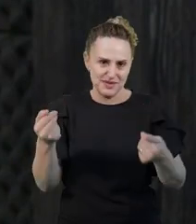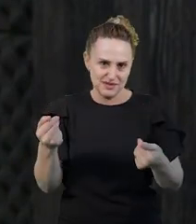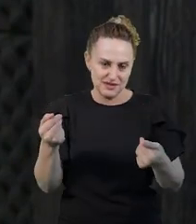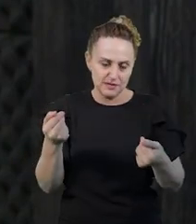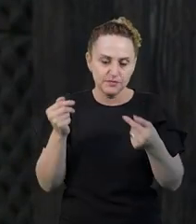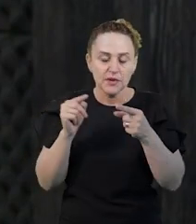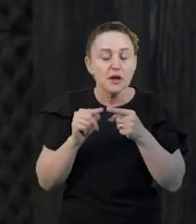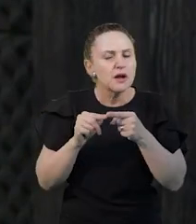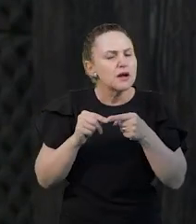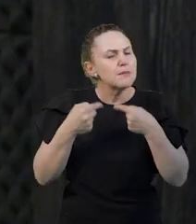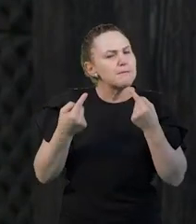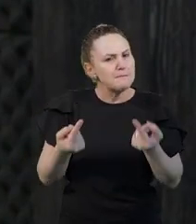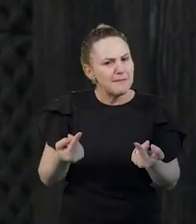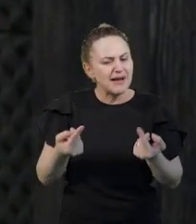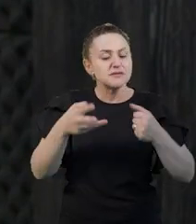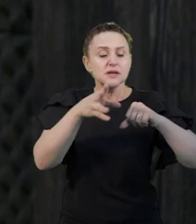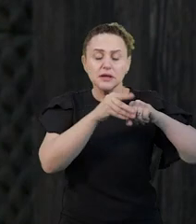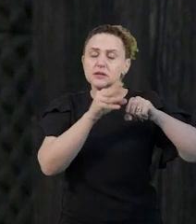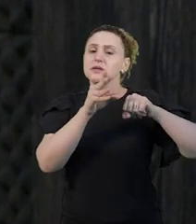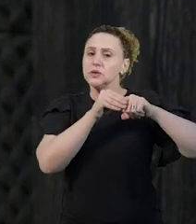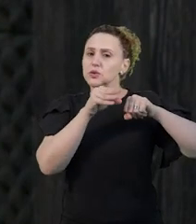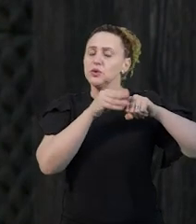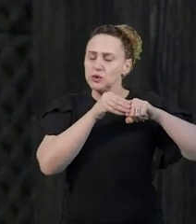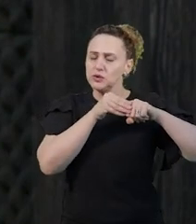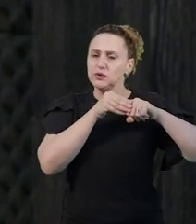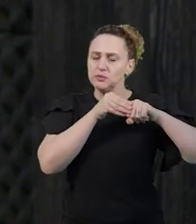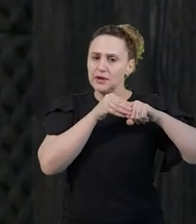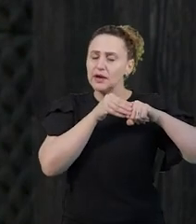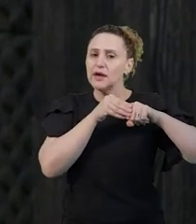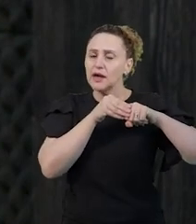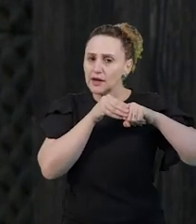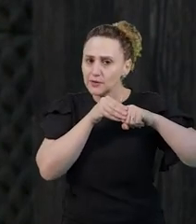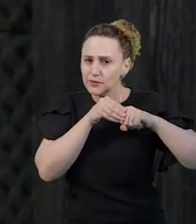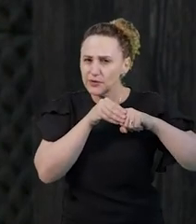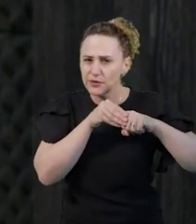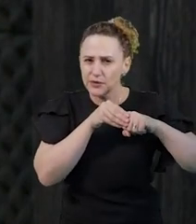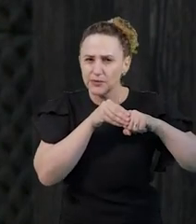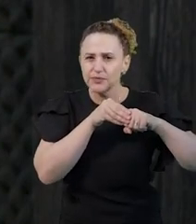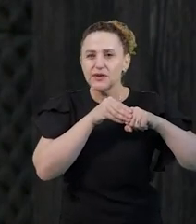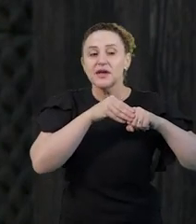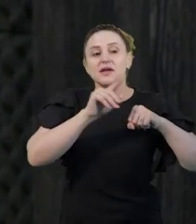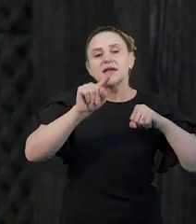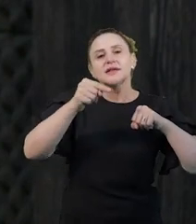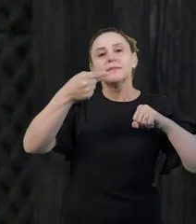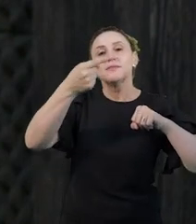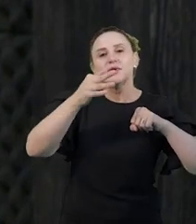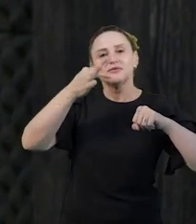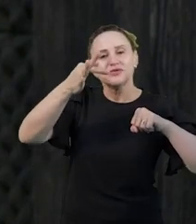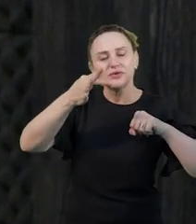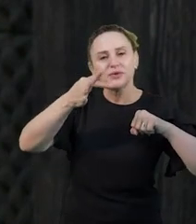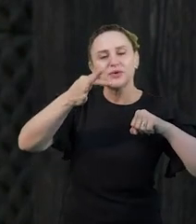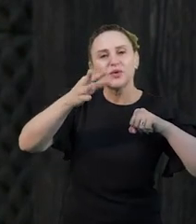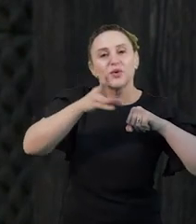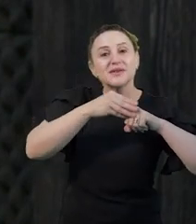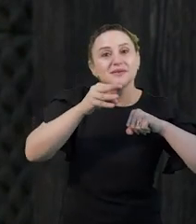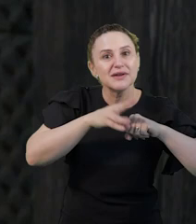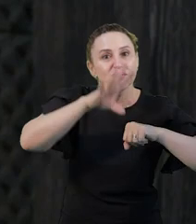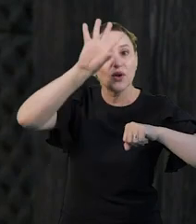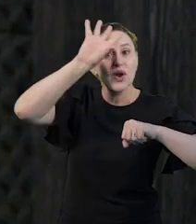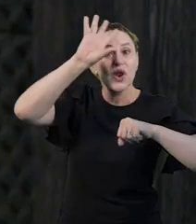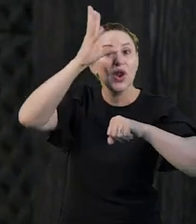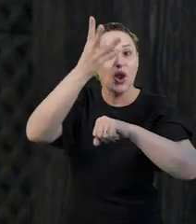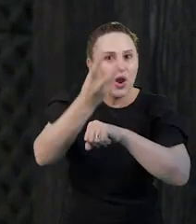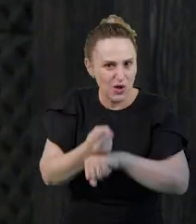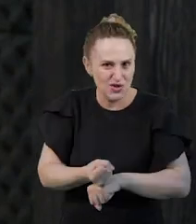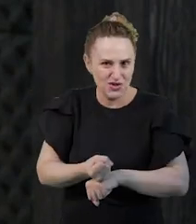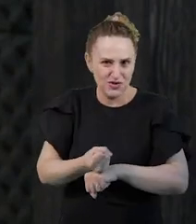e esse conhecimento, depois vem o conhecimento lógico, matemático da criança, é um conhecimento